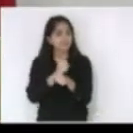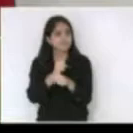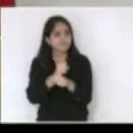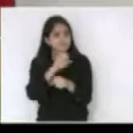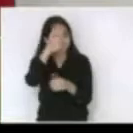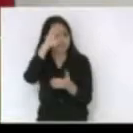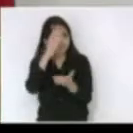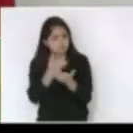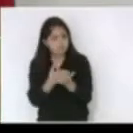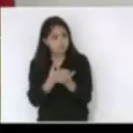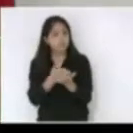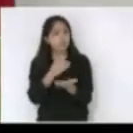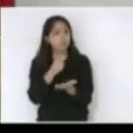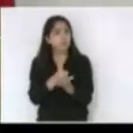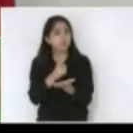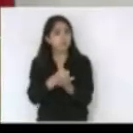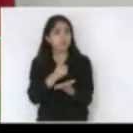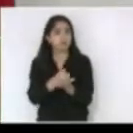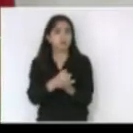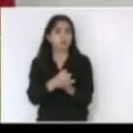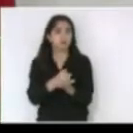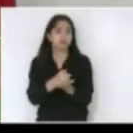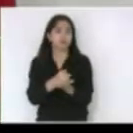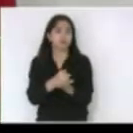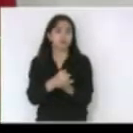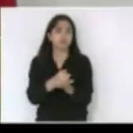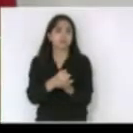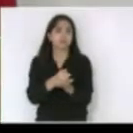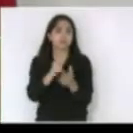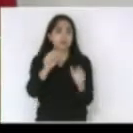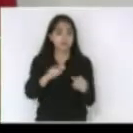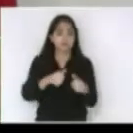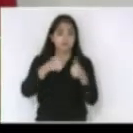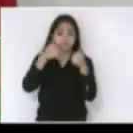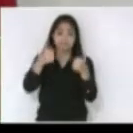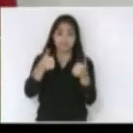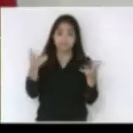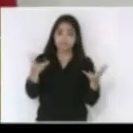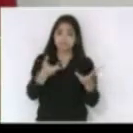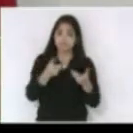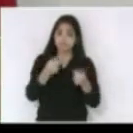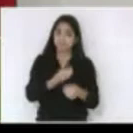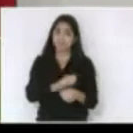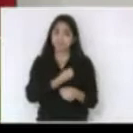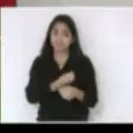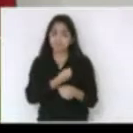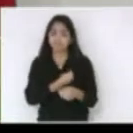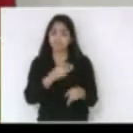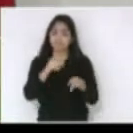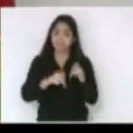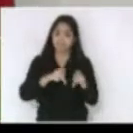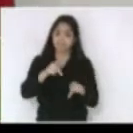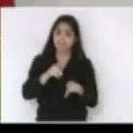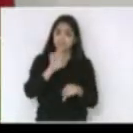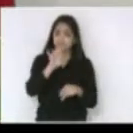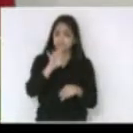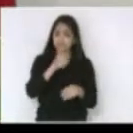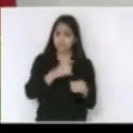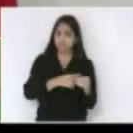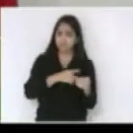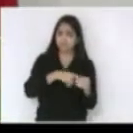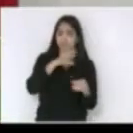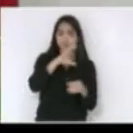acreditaram e ainda acreditam em melhorar a qualidade de vida do povo não só de Capinzão